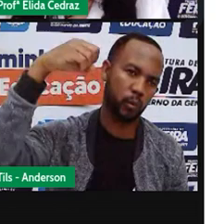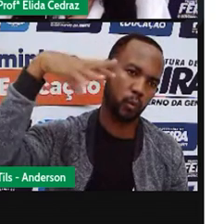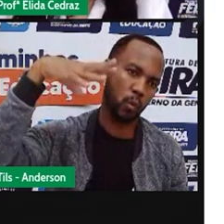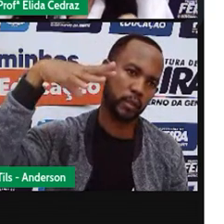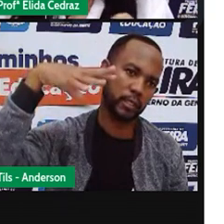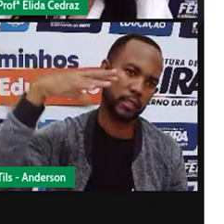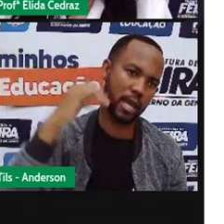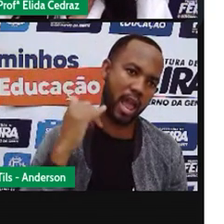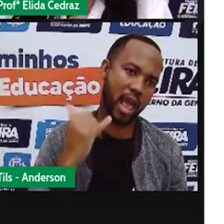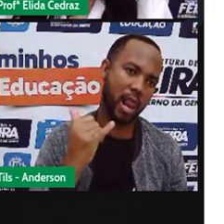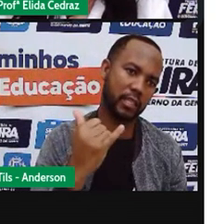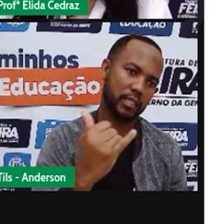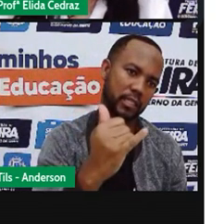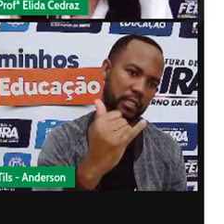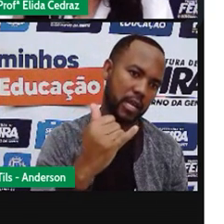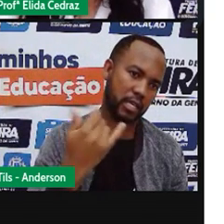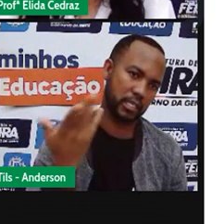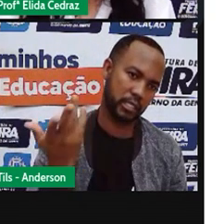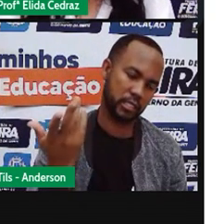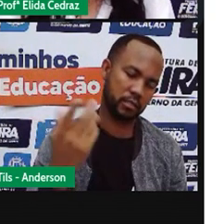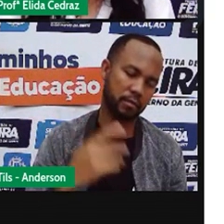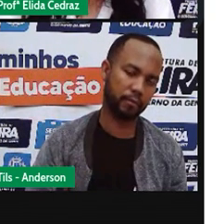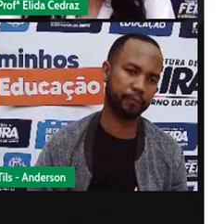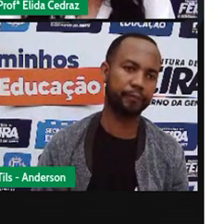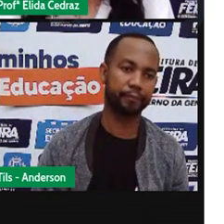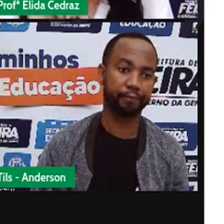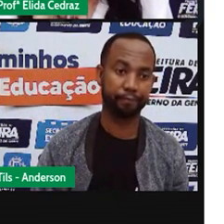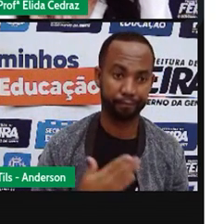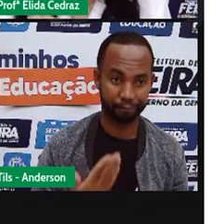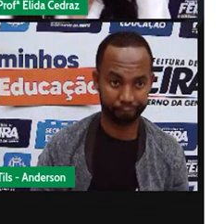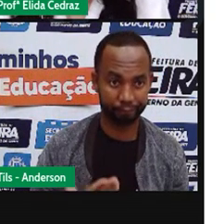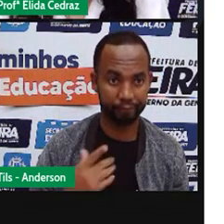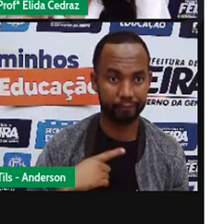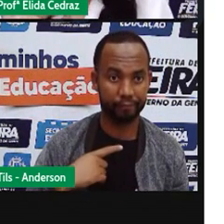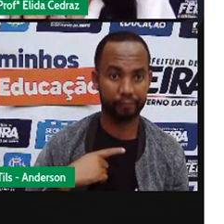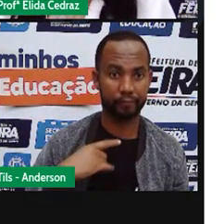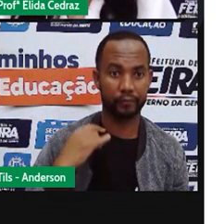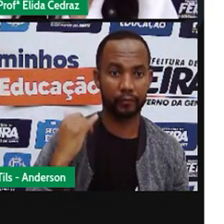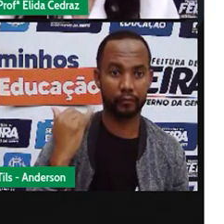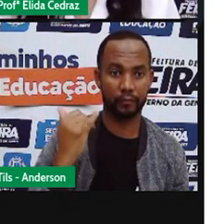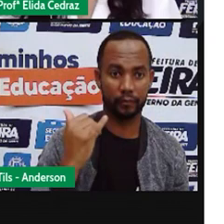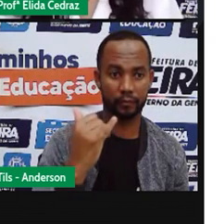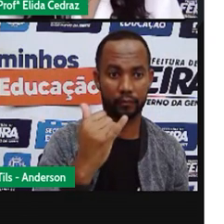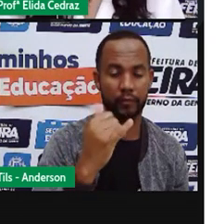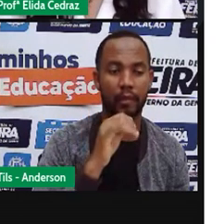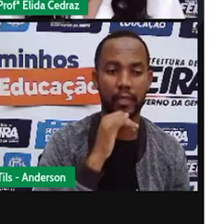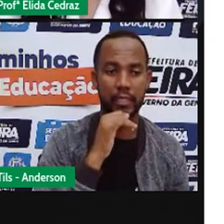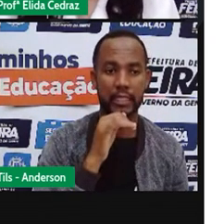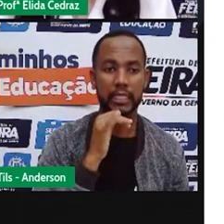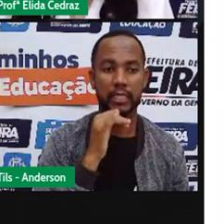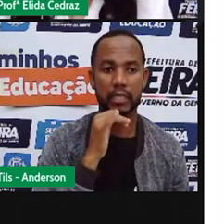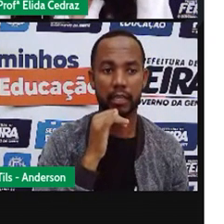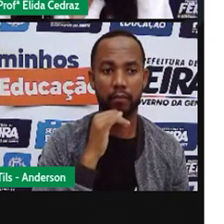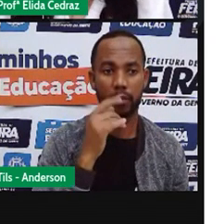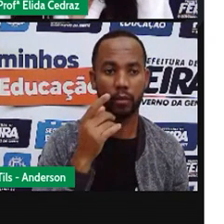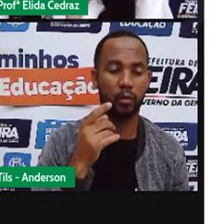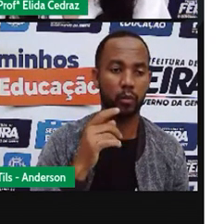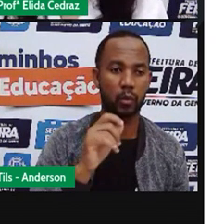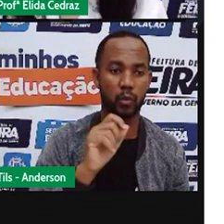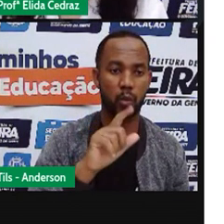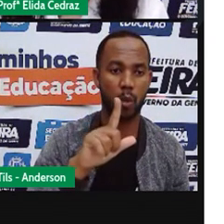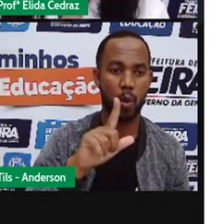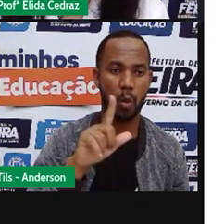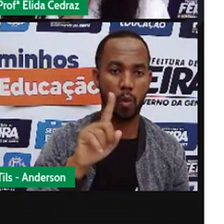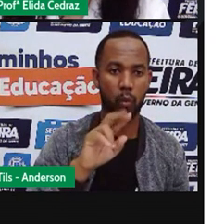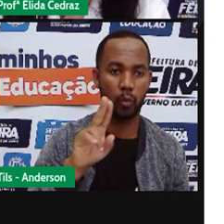luz natural para a luz artificial? É justamente essa. A luz natural, como o próprio Romulo diz,